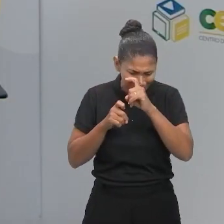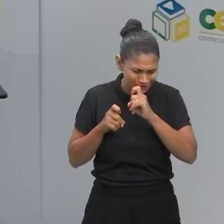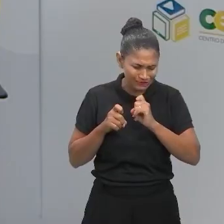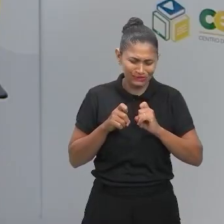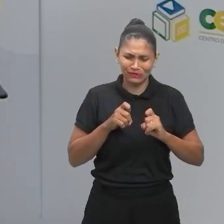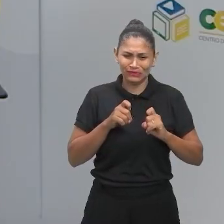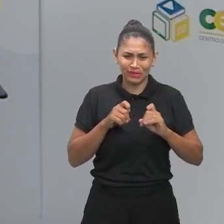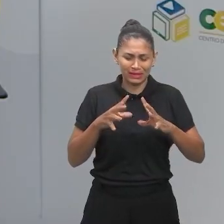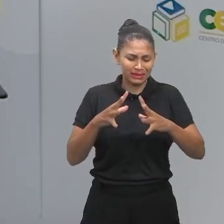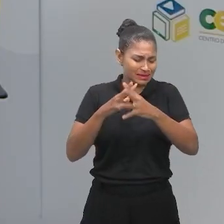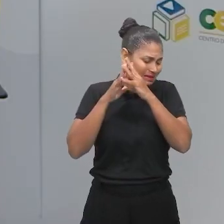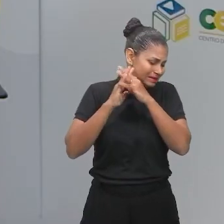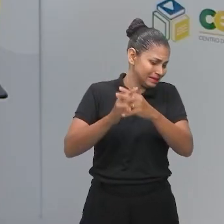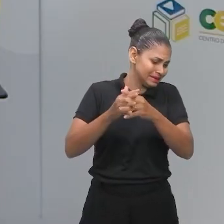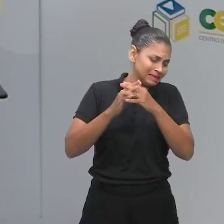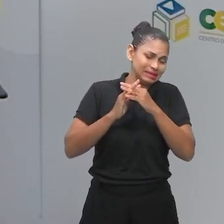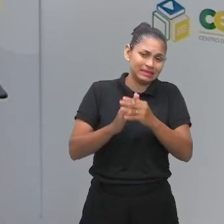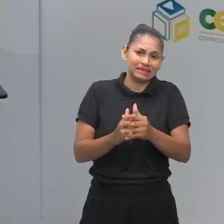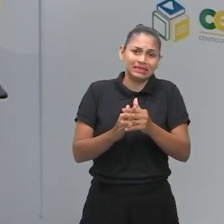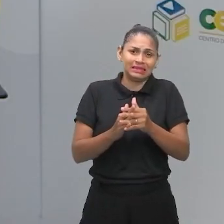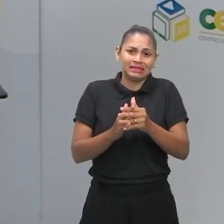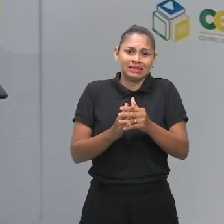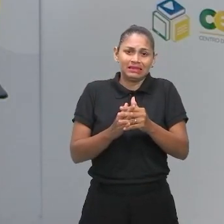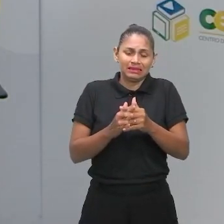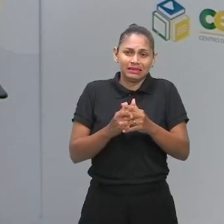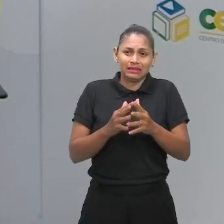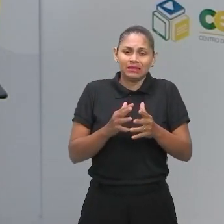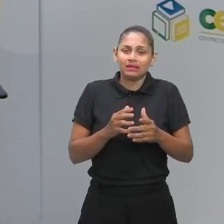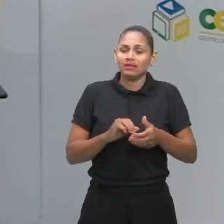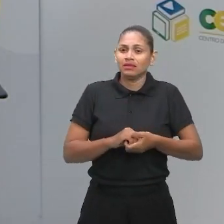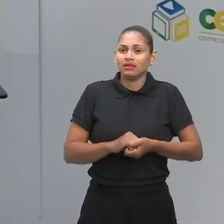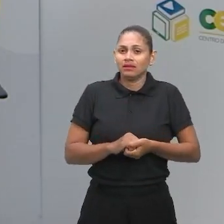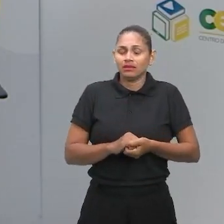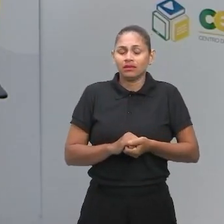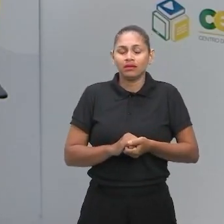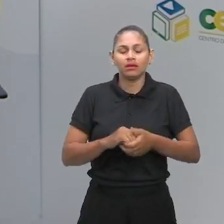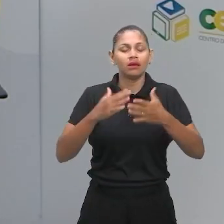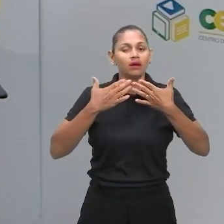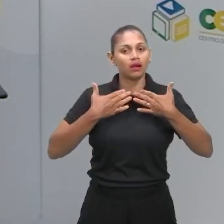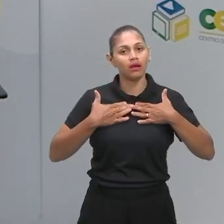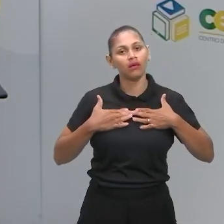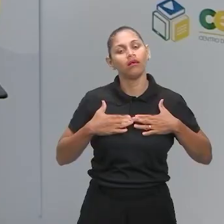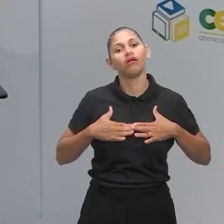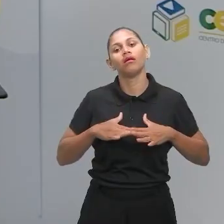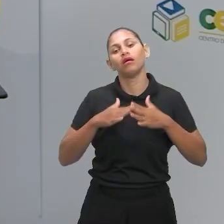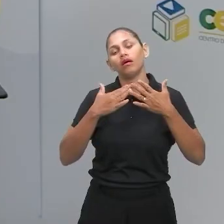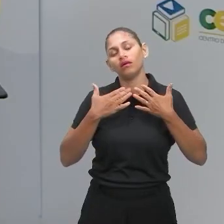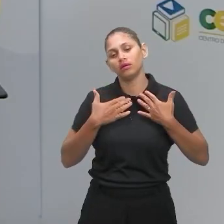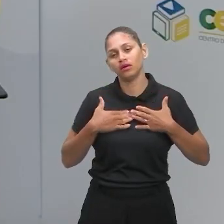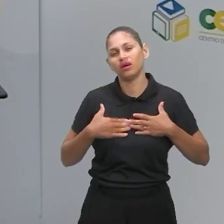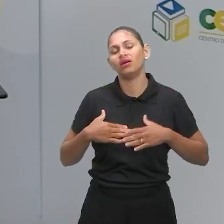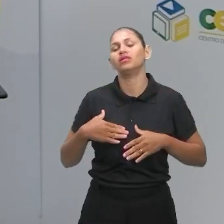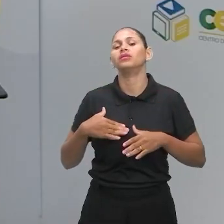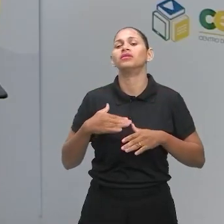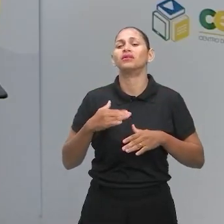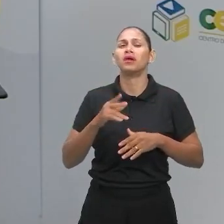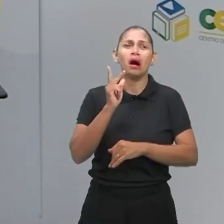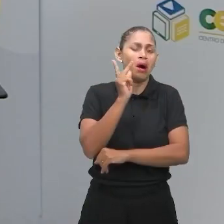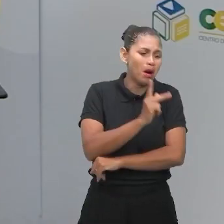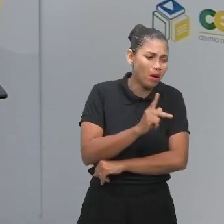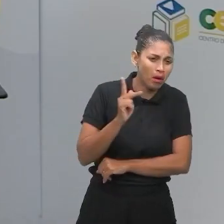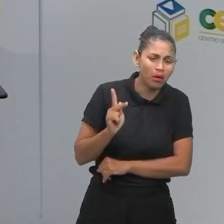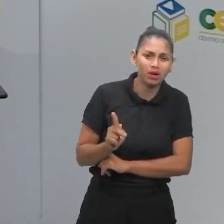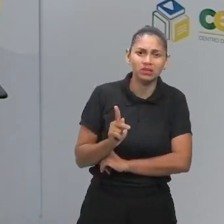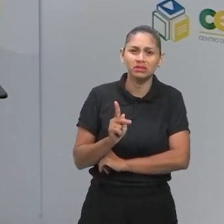eu faço? Meu filho, cara estudante, não se desespere, tenha calma, tenha paciência. Ah, professor, mas